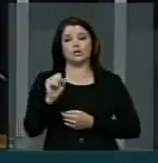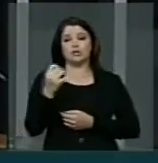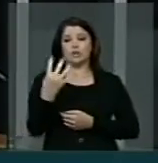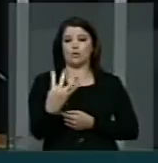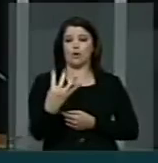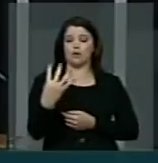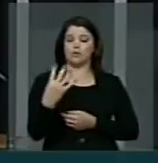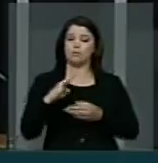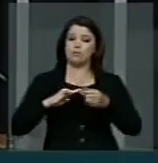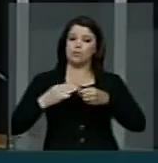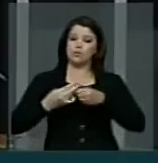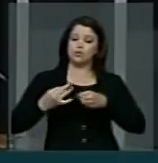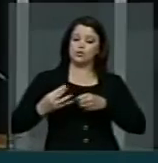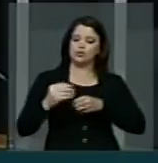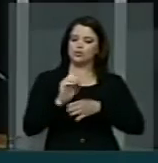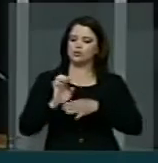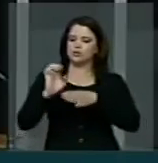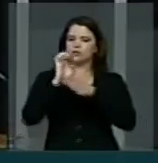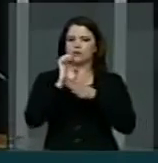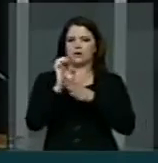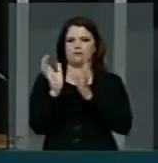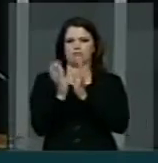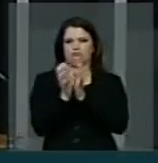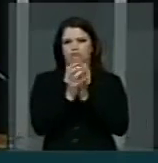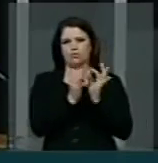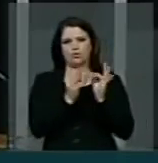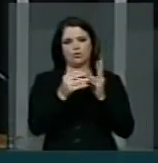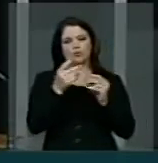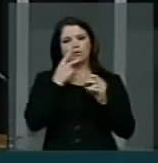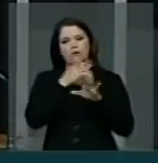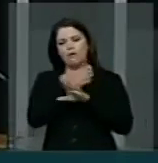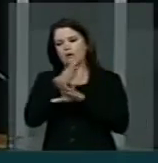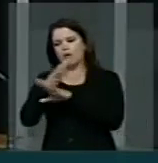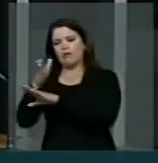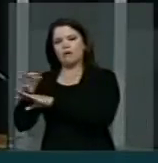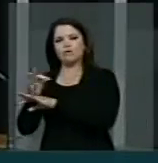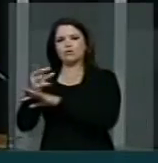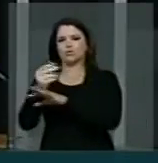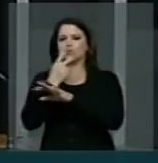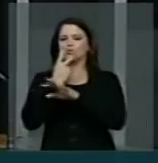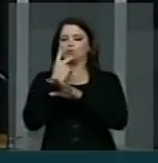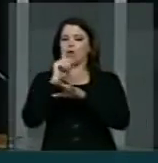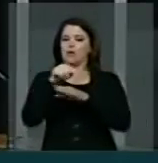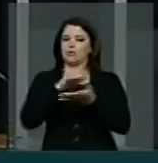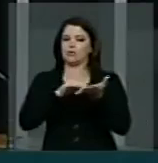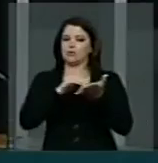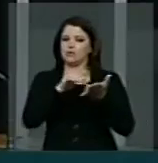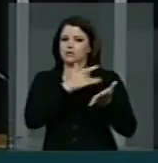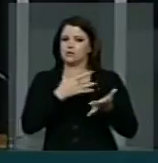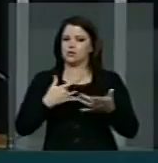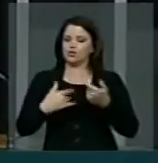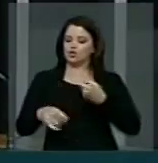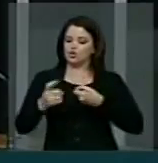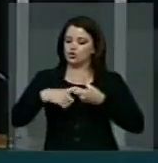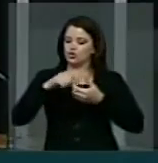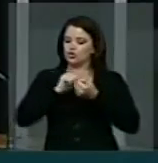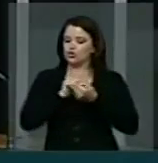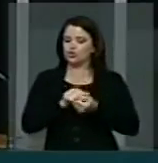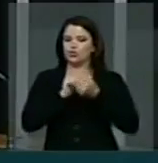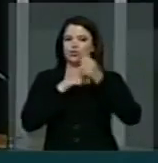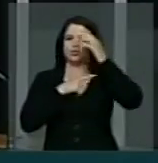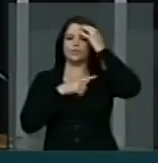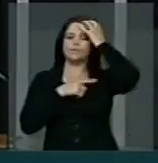municípios do Estado por região, e o secretário de Saúde, em parceria com